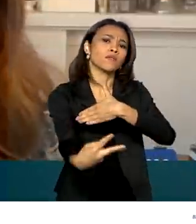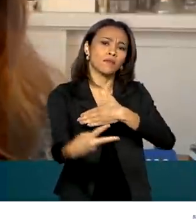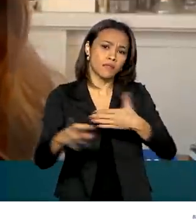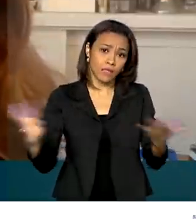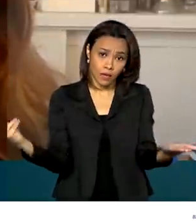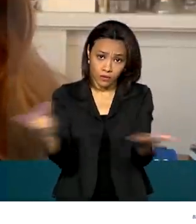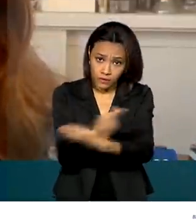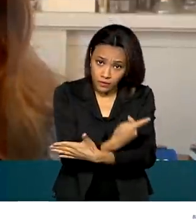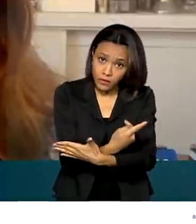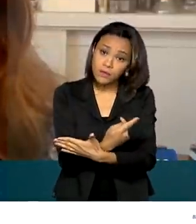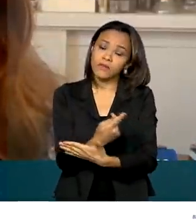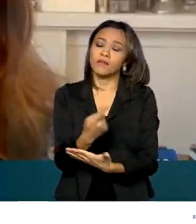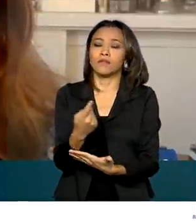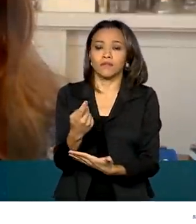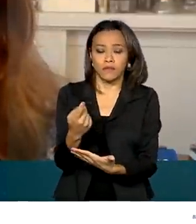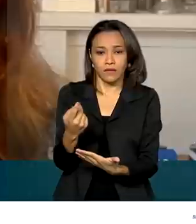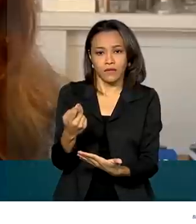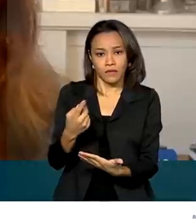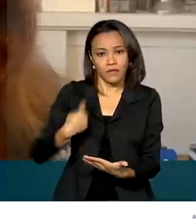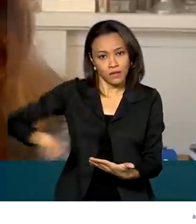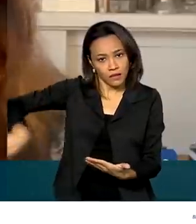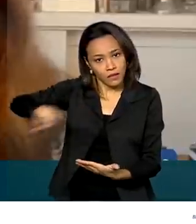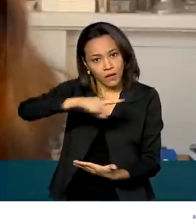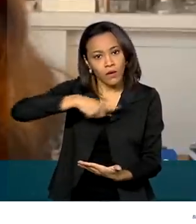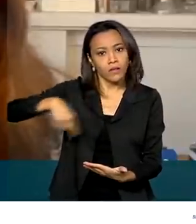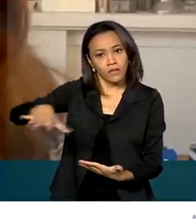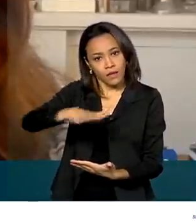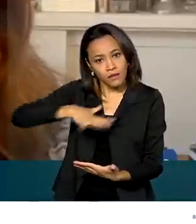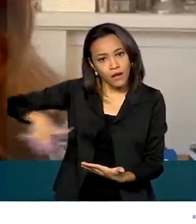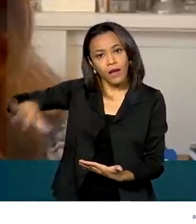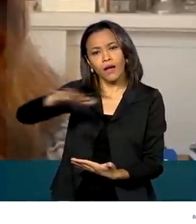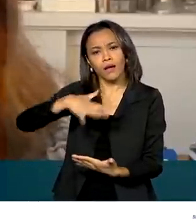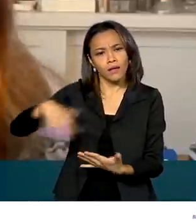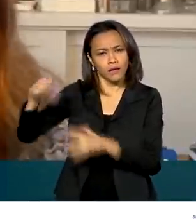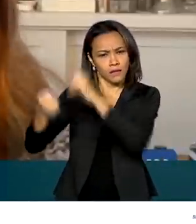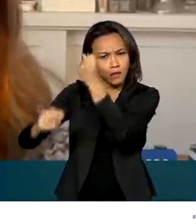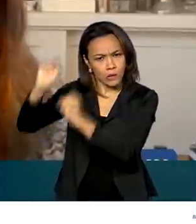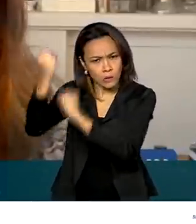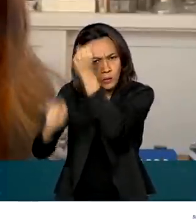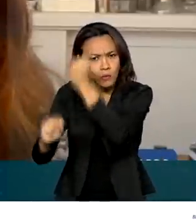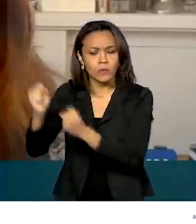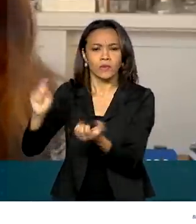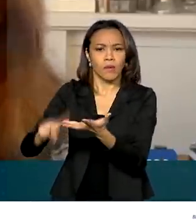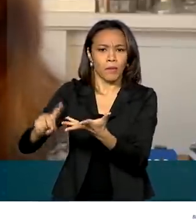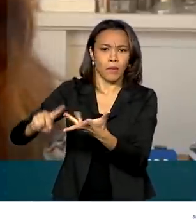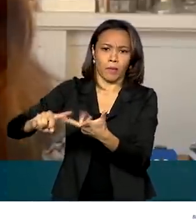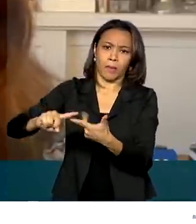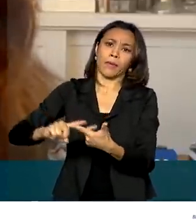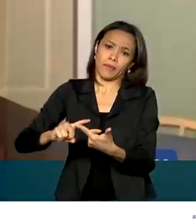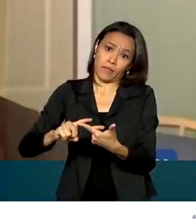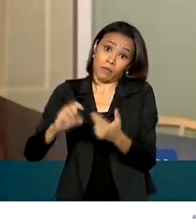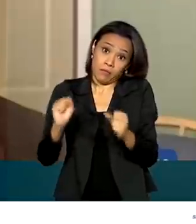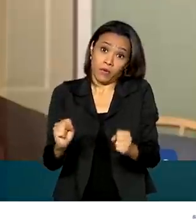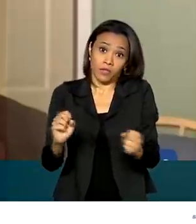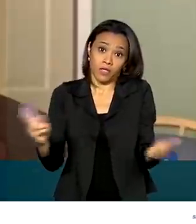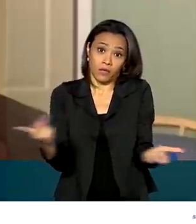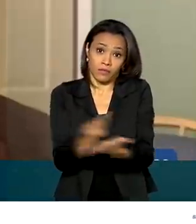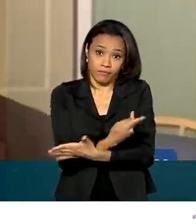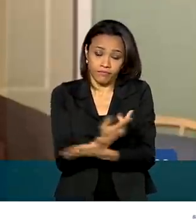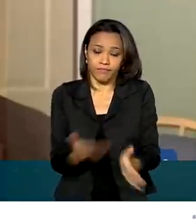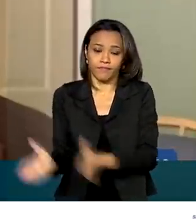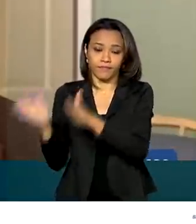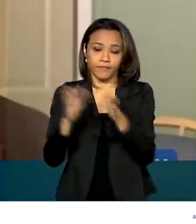nossas atividades, digamos assim, mais emissoras ou mais impactantes tenham sobre ele. Este